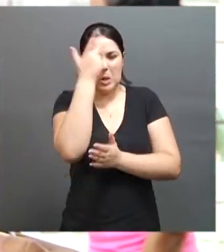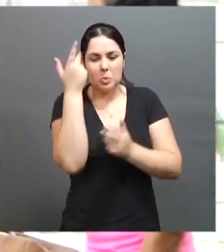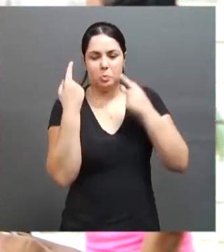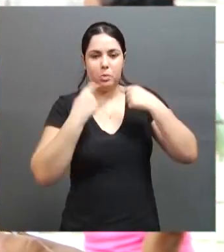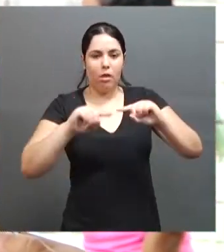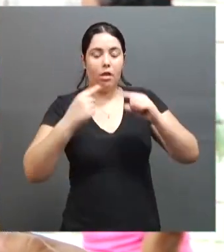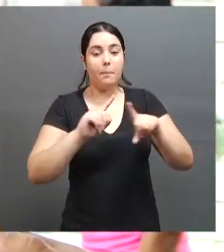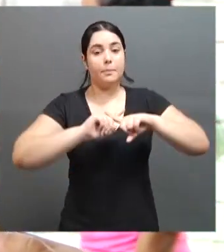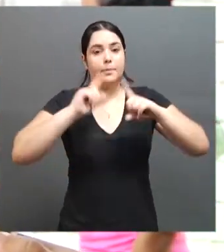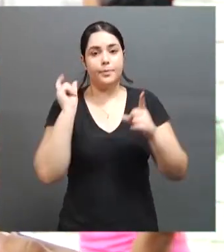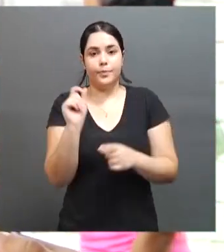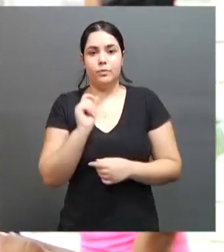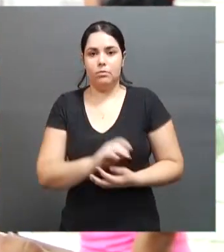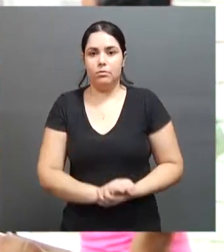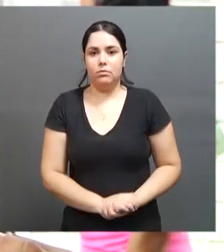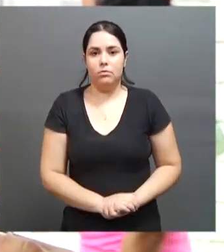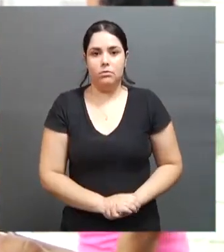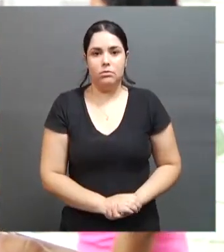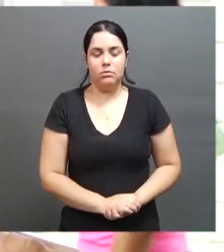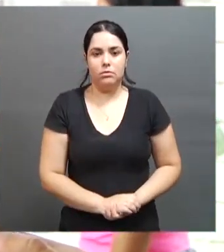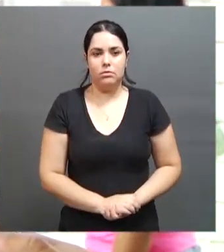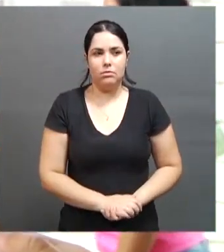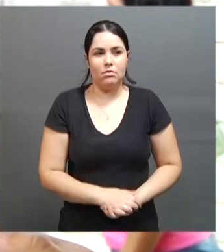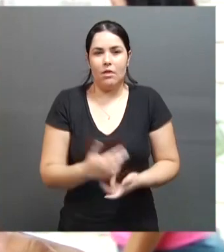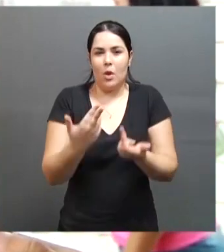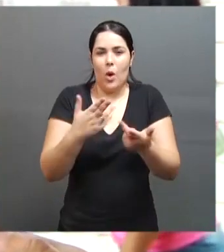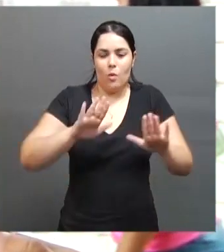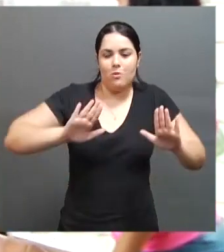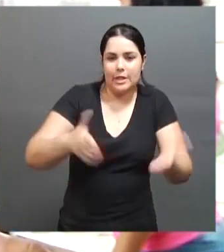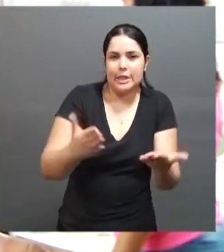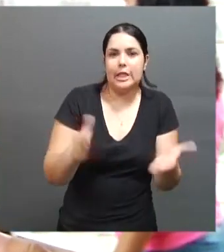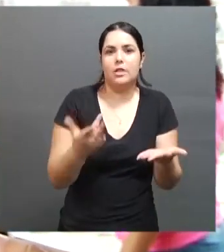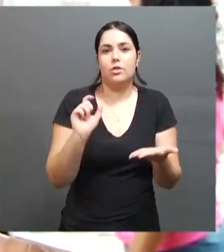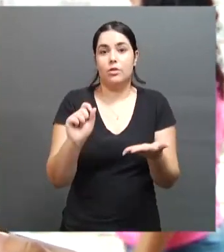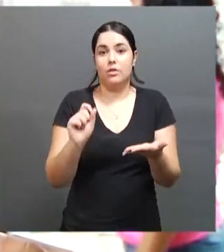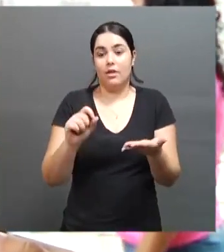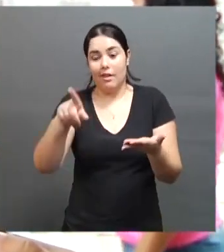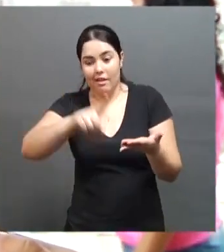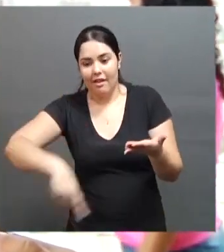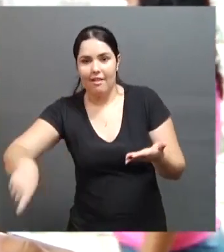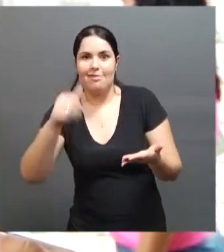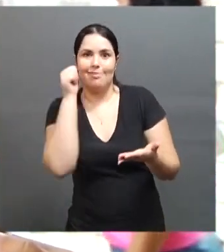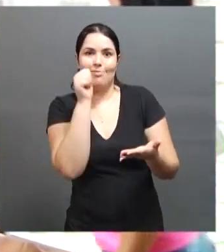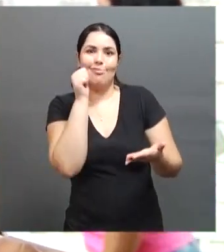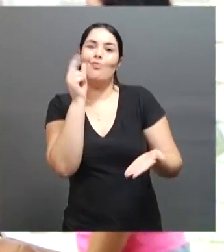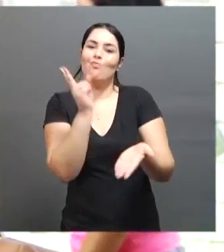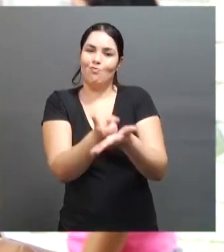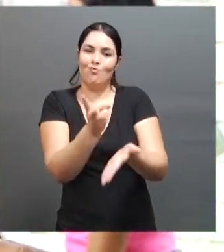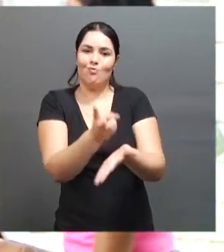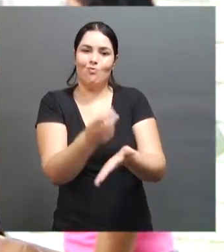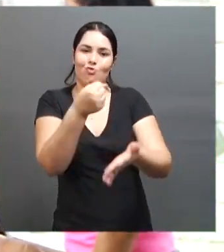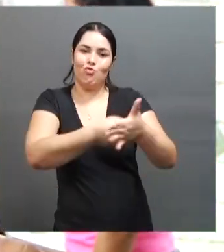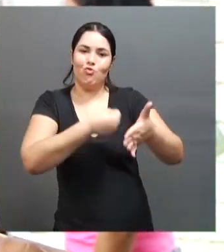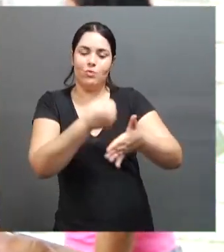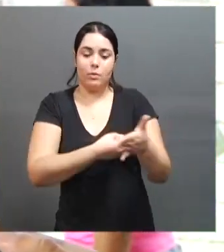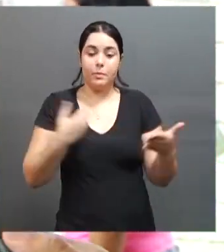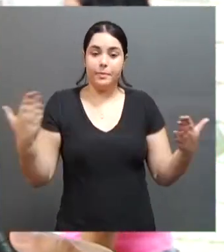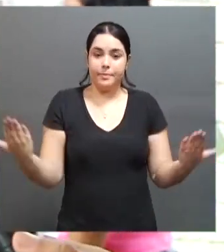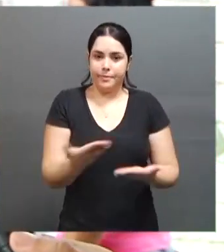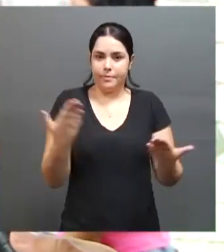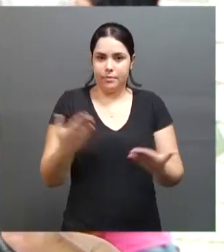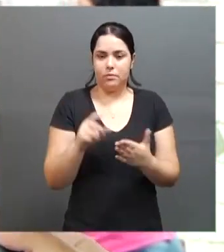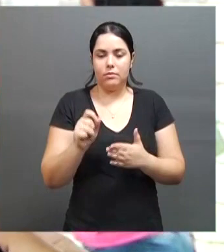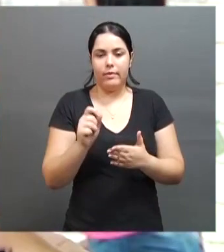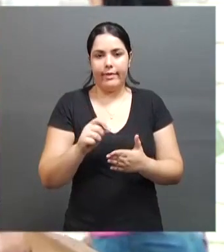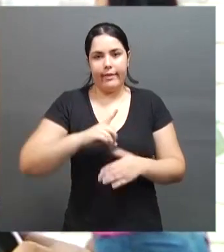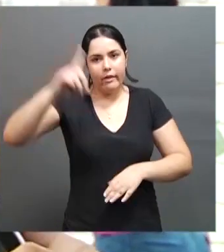mas isso aí foi como um combustível para a gente, para elas prosseguirem nessa caminhada. E hoje, graças a Deus, que